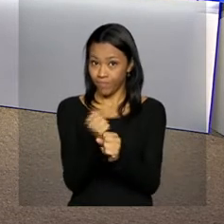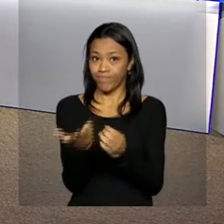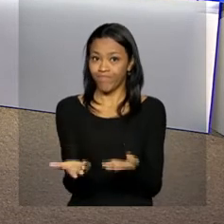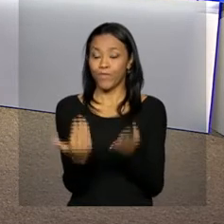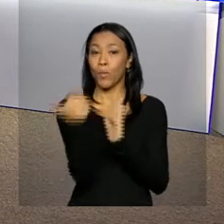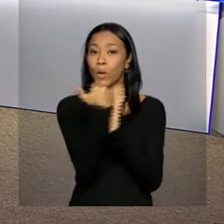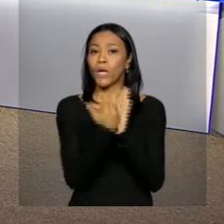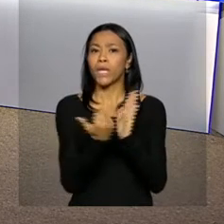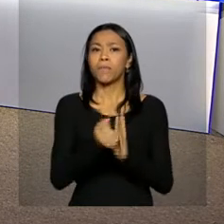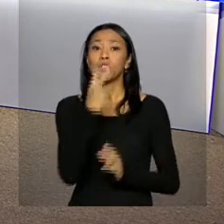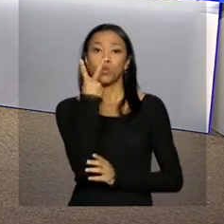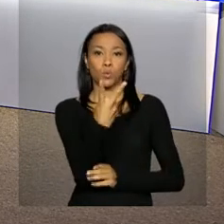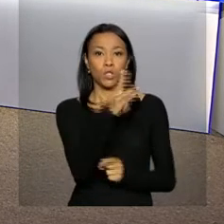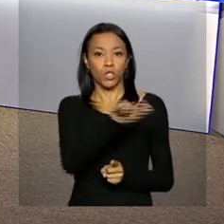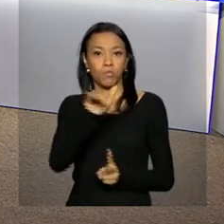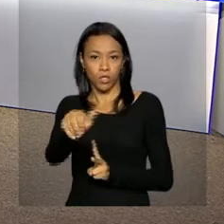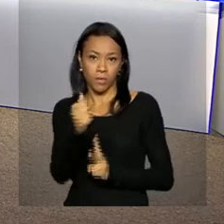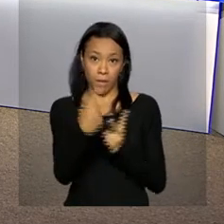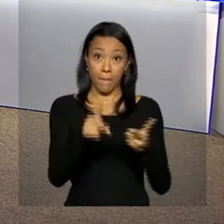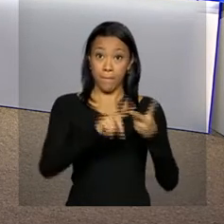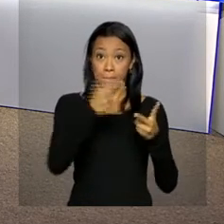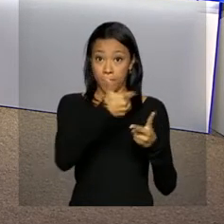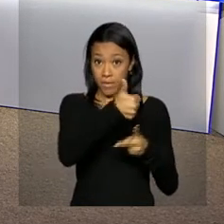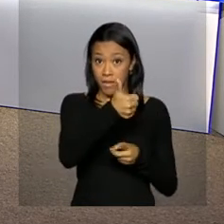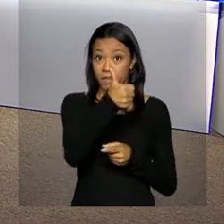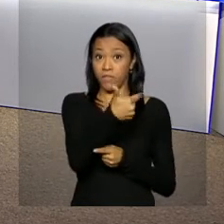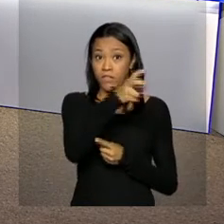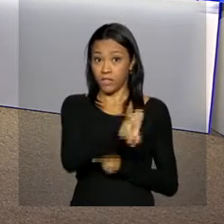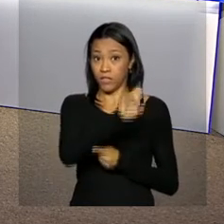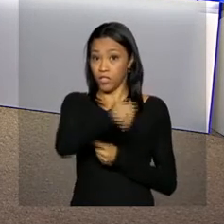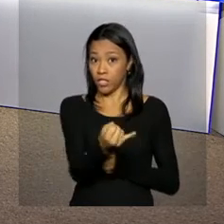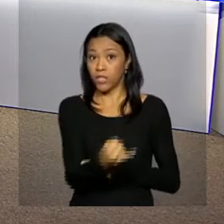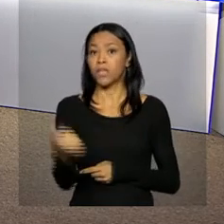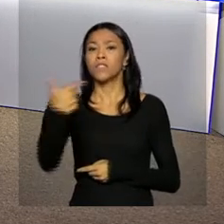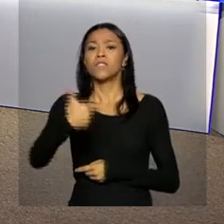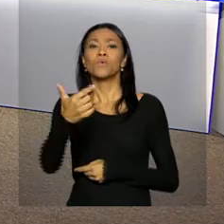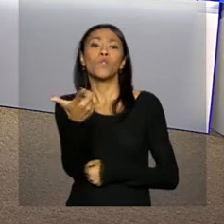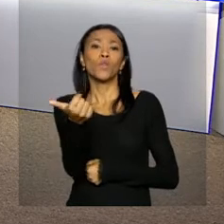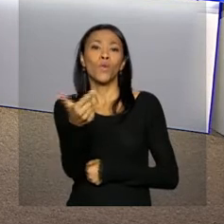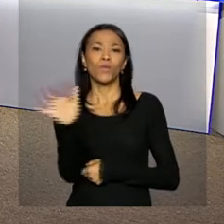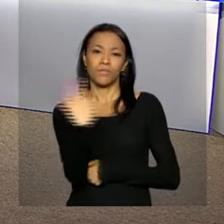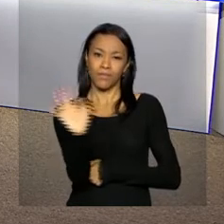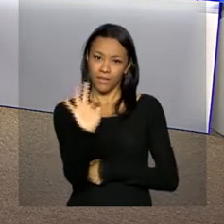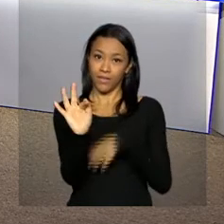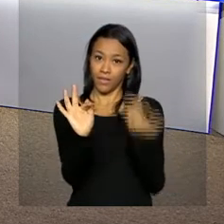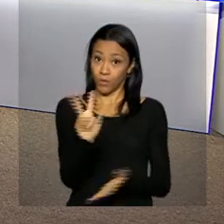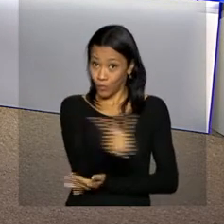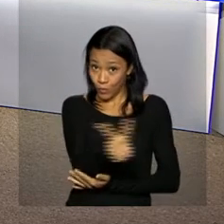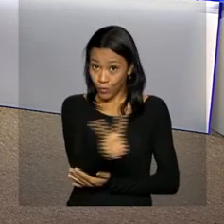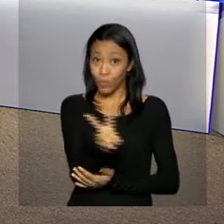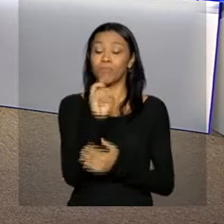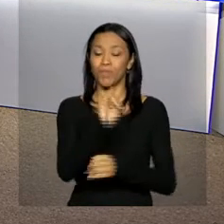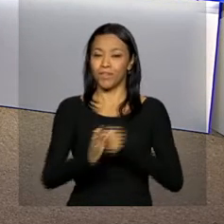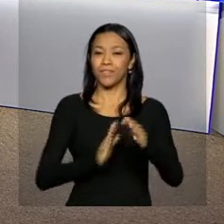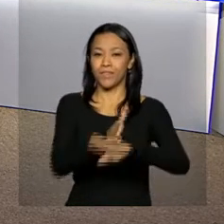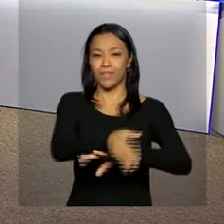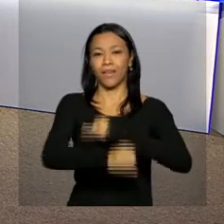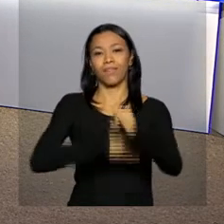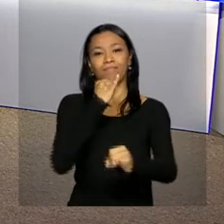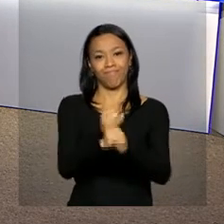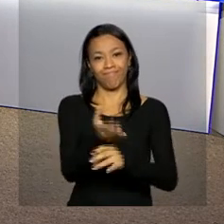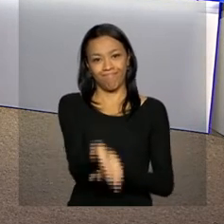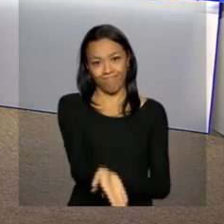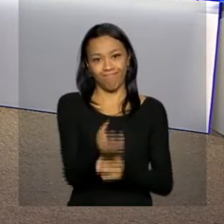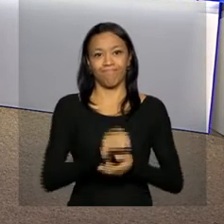terá duas chamadas, a primeira no dia 25 de janeiro, a segunda no dia 12 de fevereiro, ambas na página do ProUni na